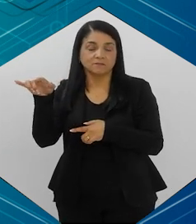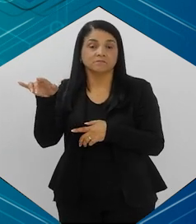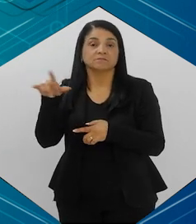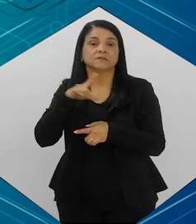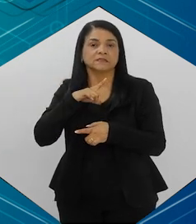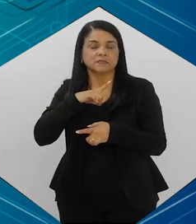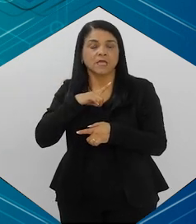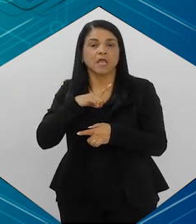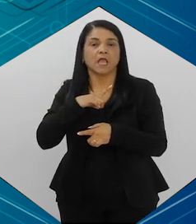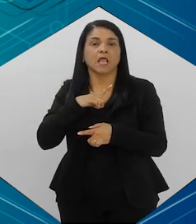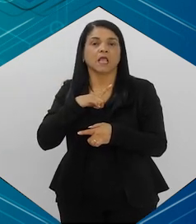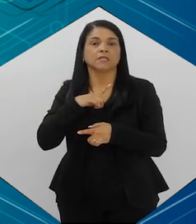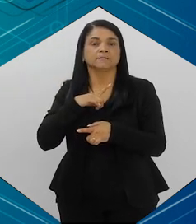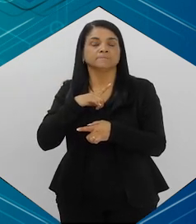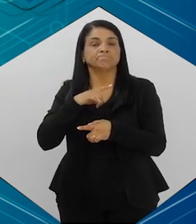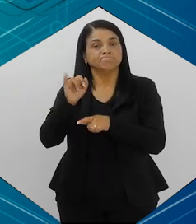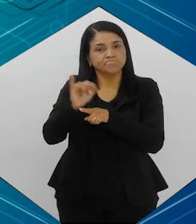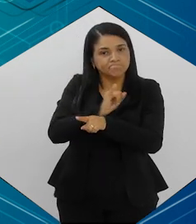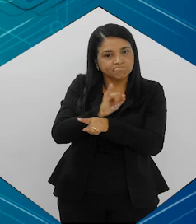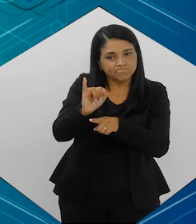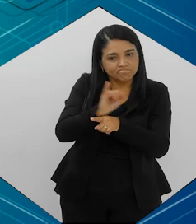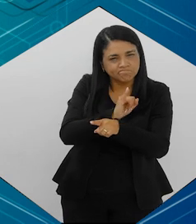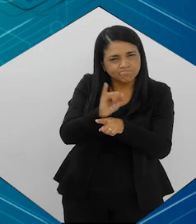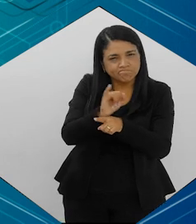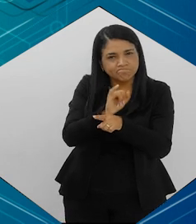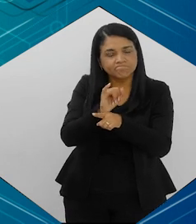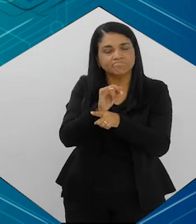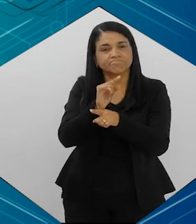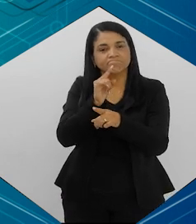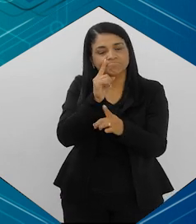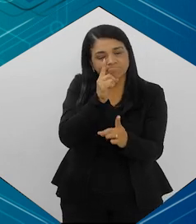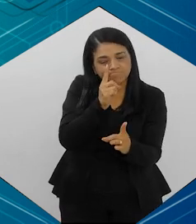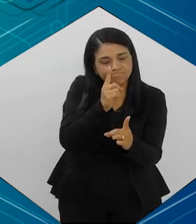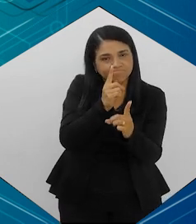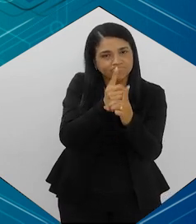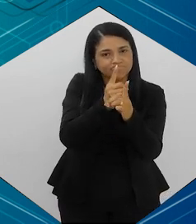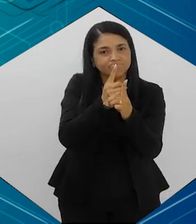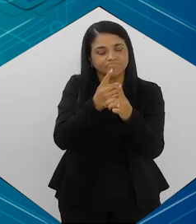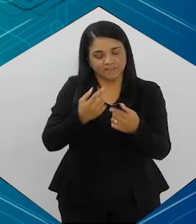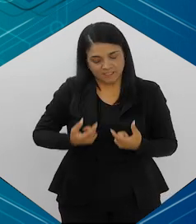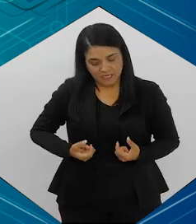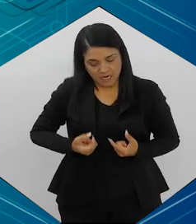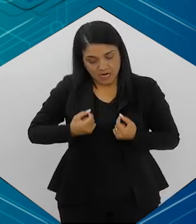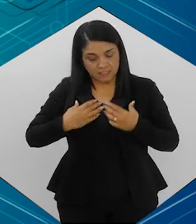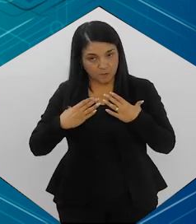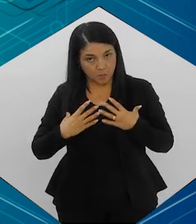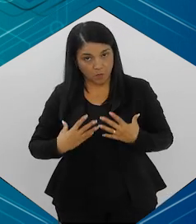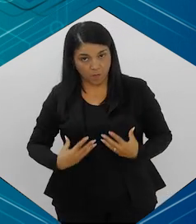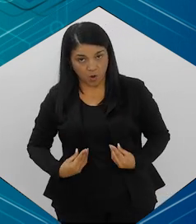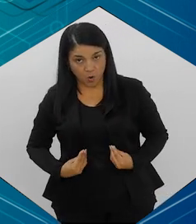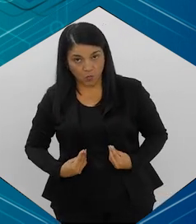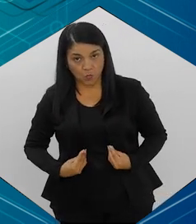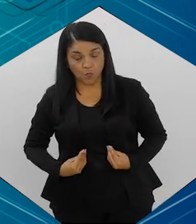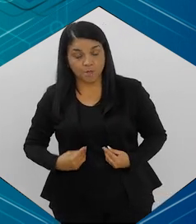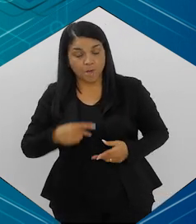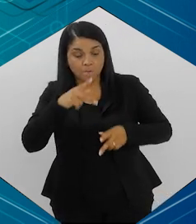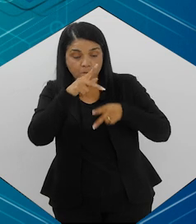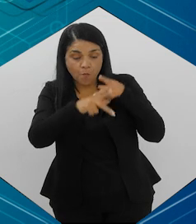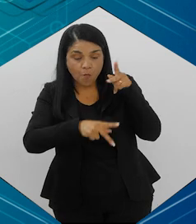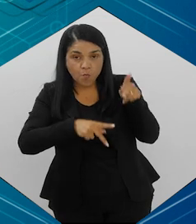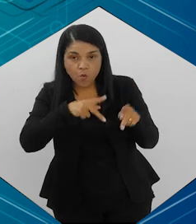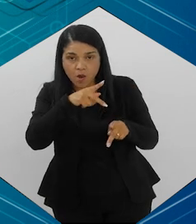existe uma forma de rastreamento de câncer de pulmão para a